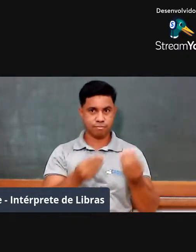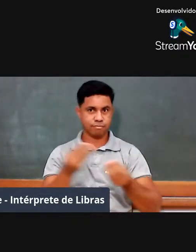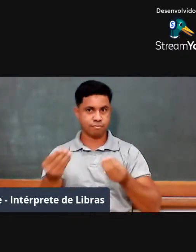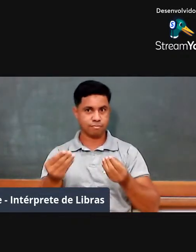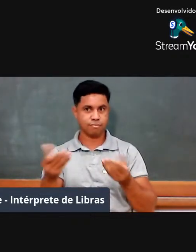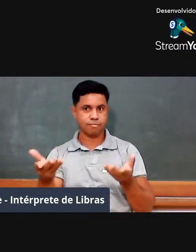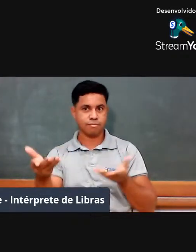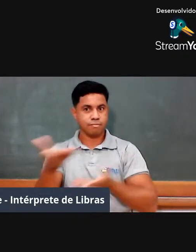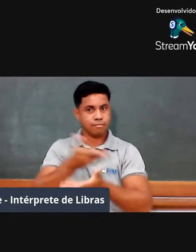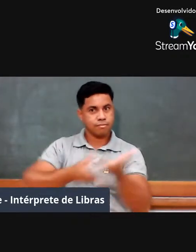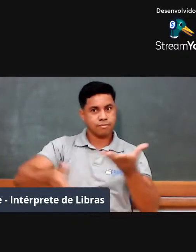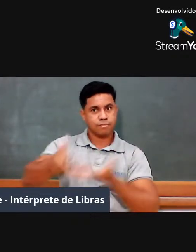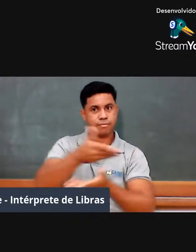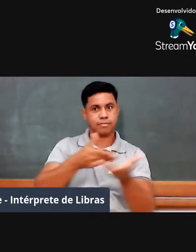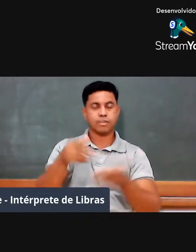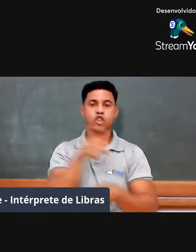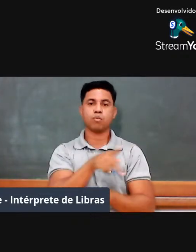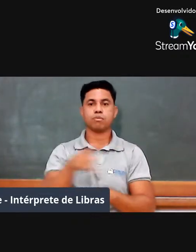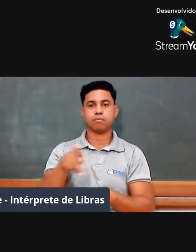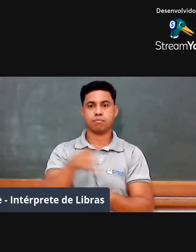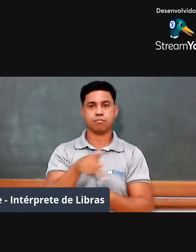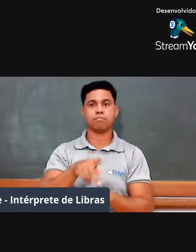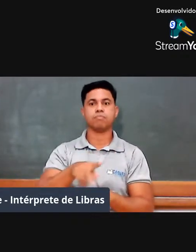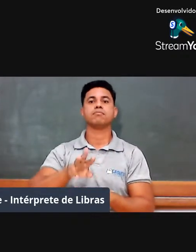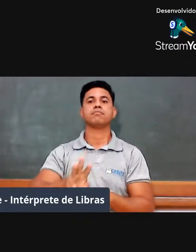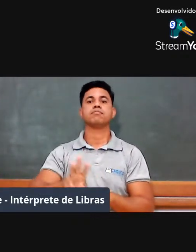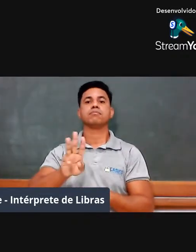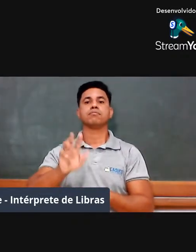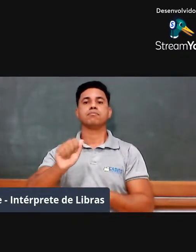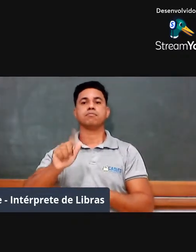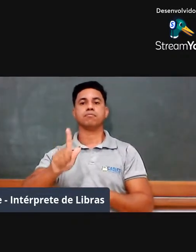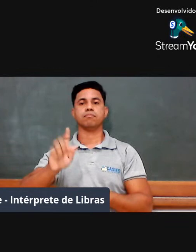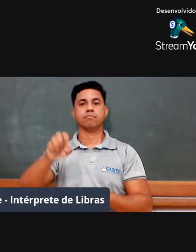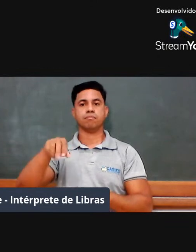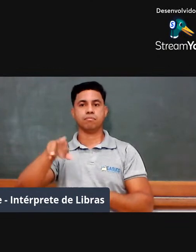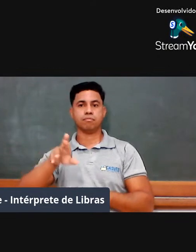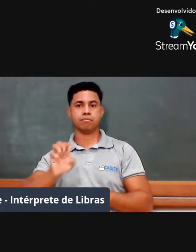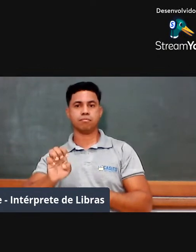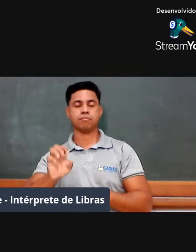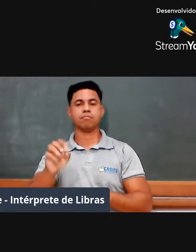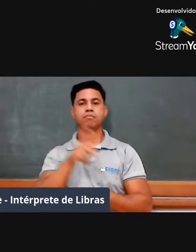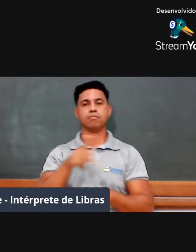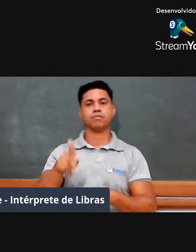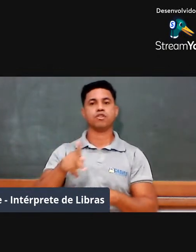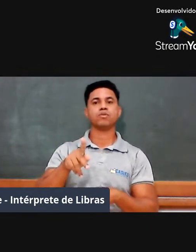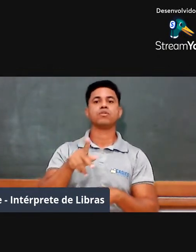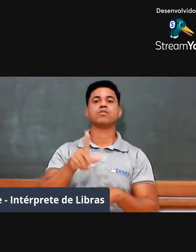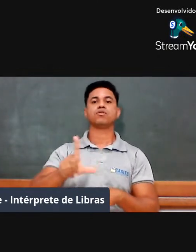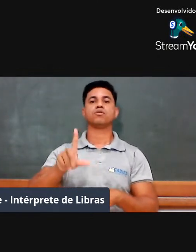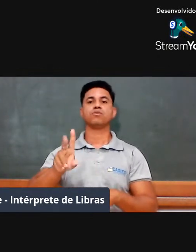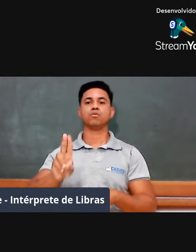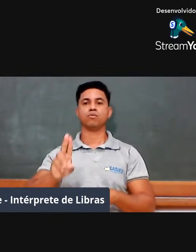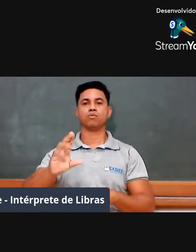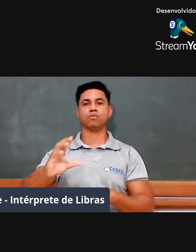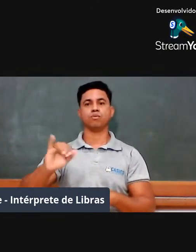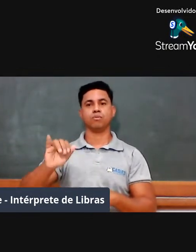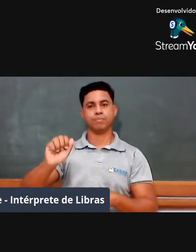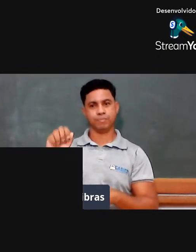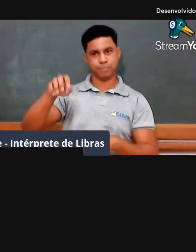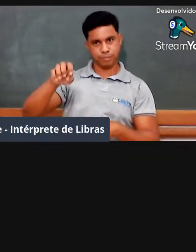com o professor Wagner a professora Luciene de Moraes Rosa, que é professora formadora